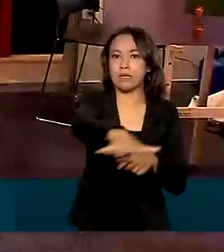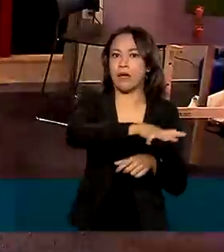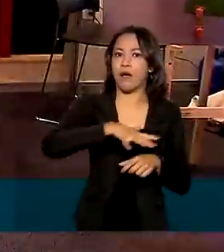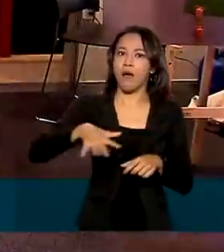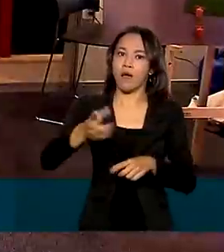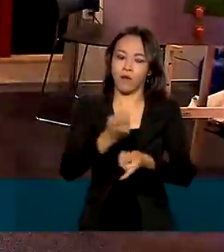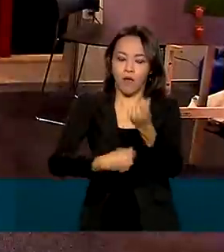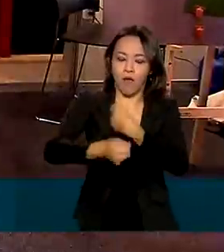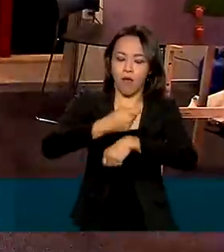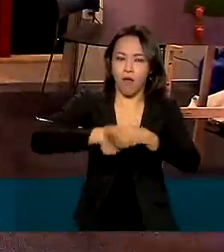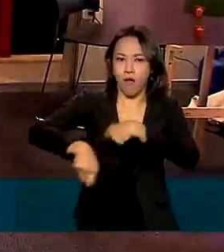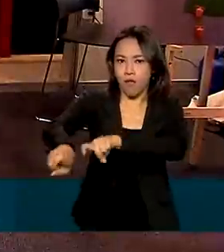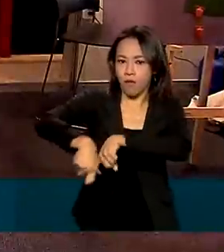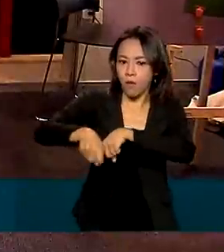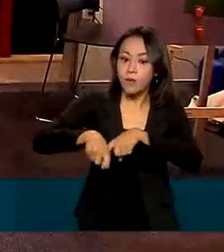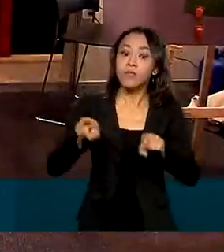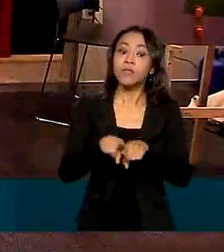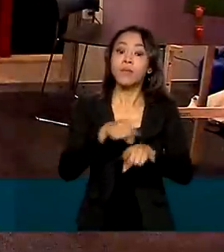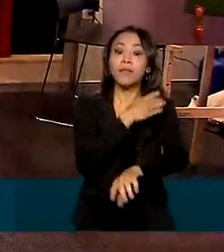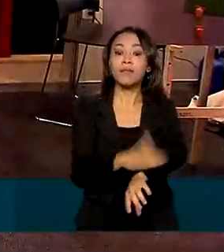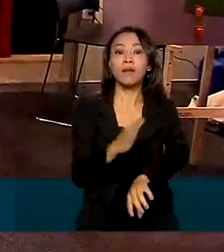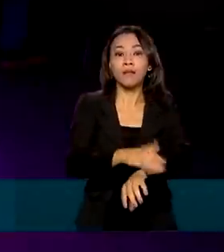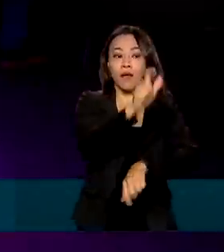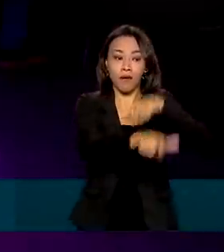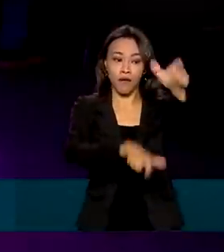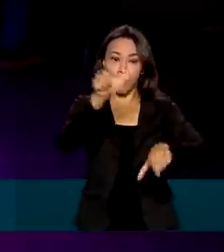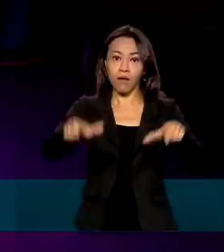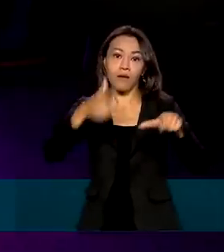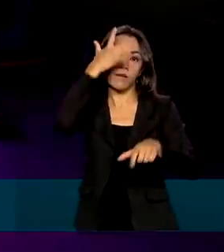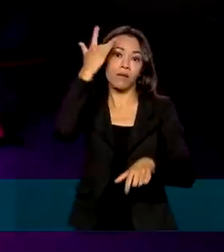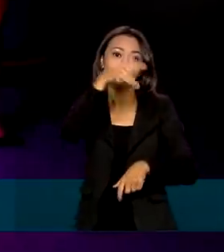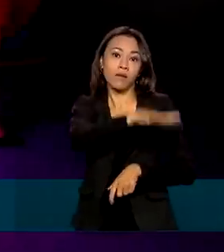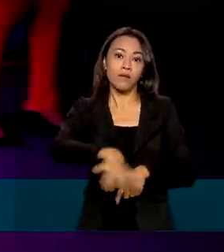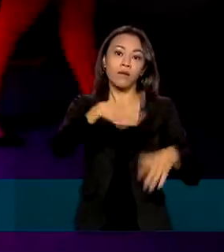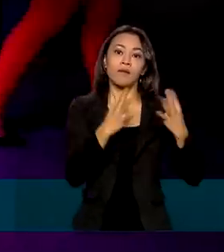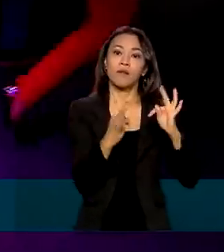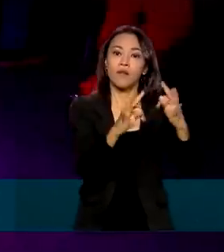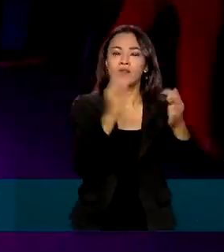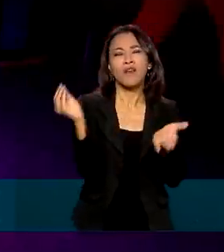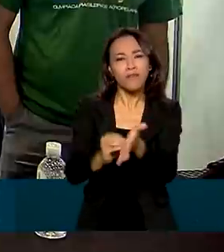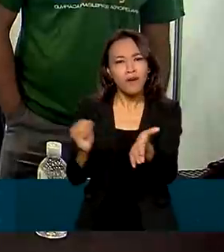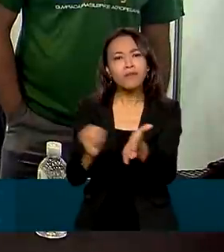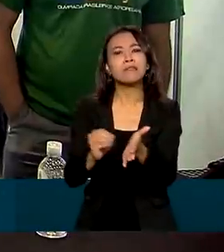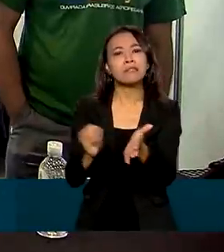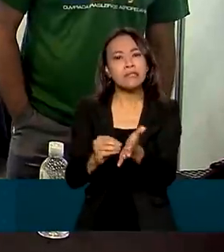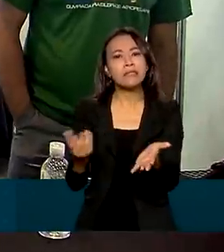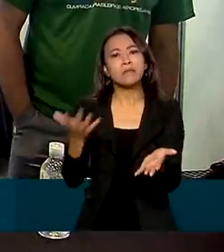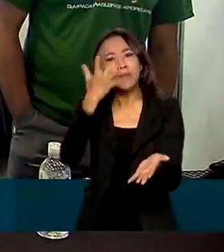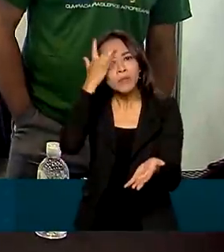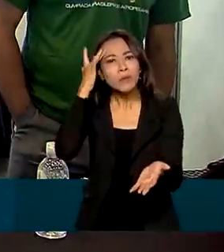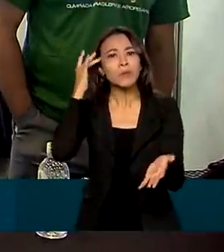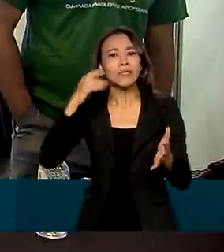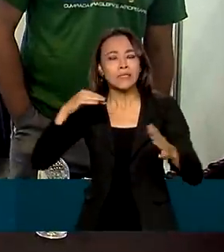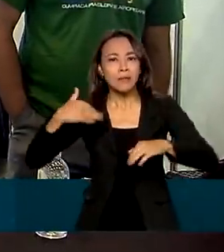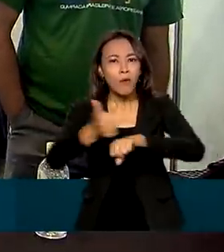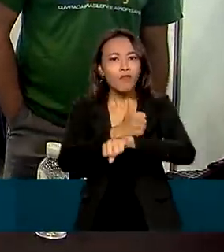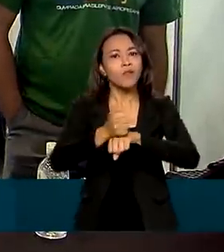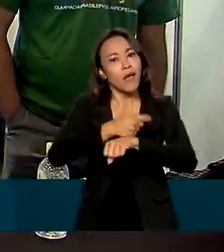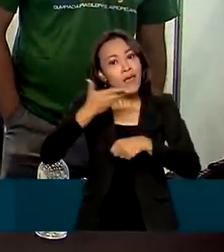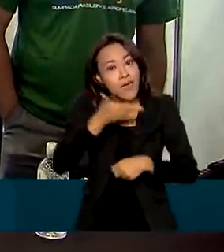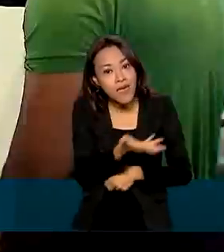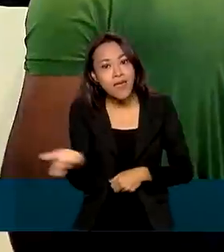capacitar técnicos na área de tecnologia, com grande carência de mão de obra especializada, são alguns